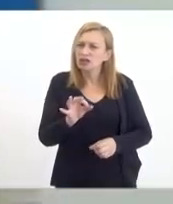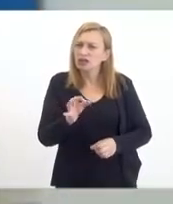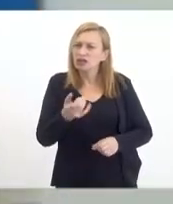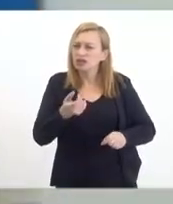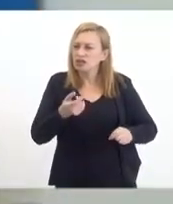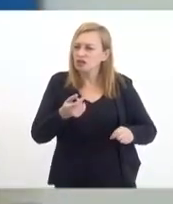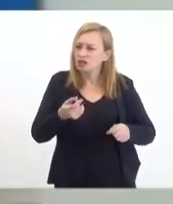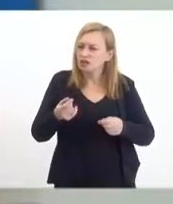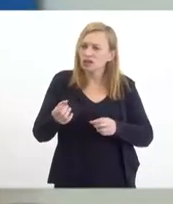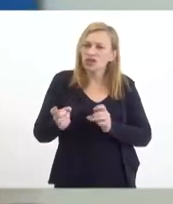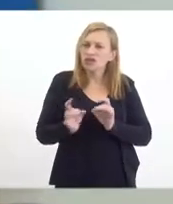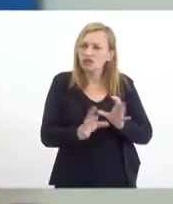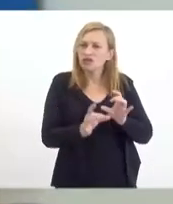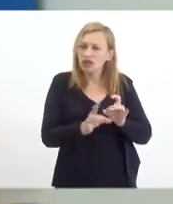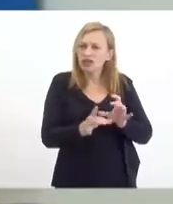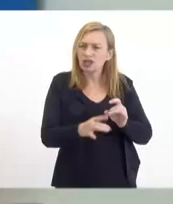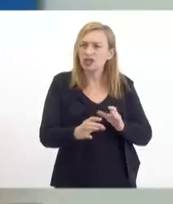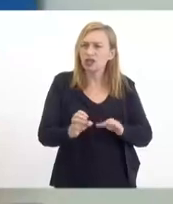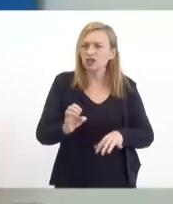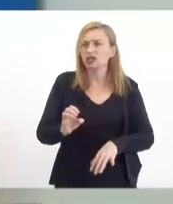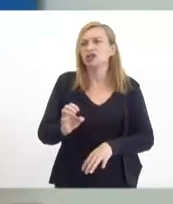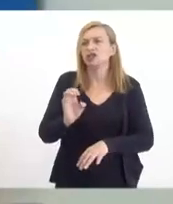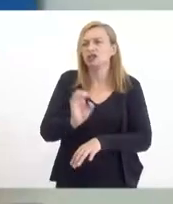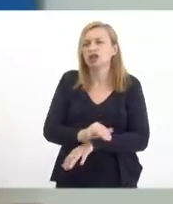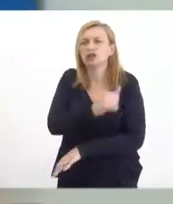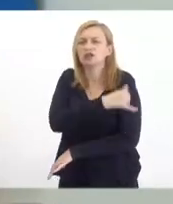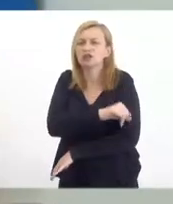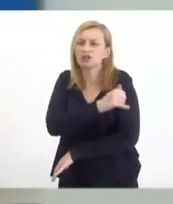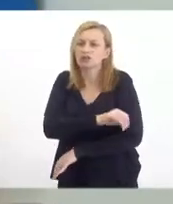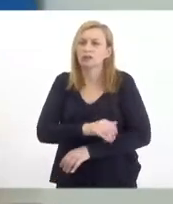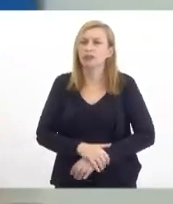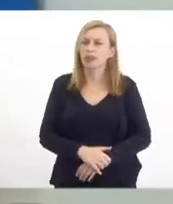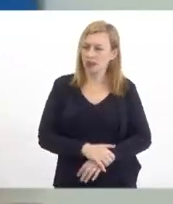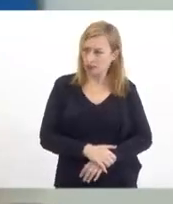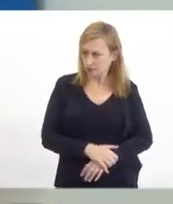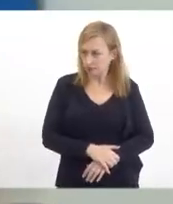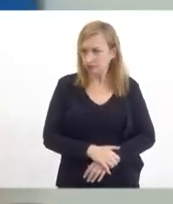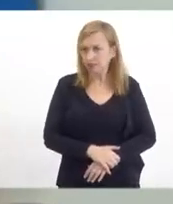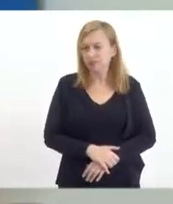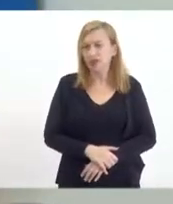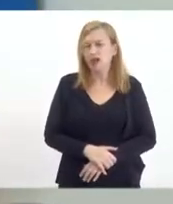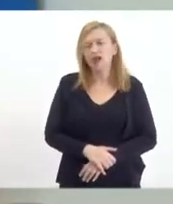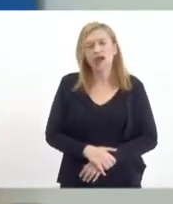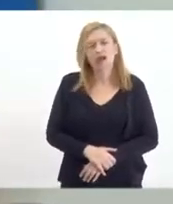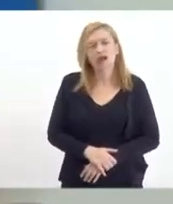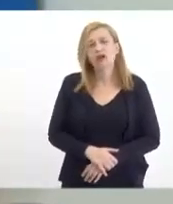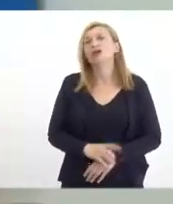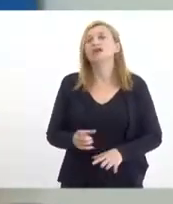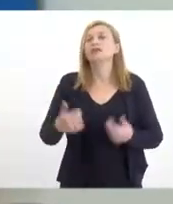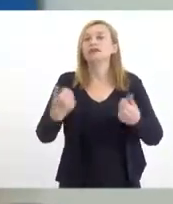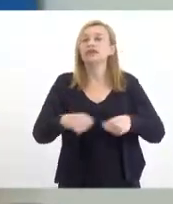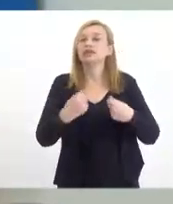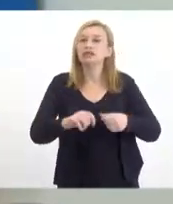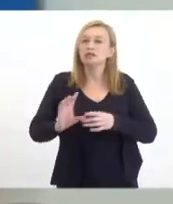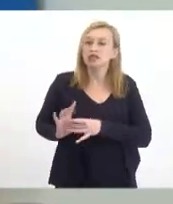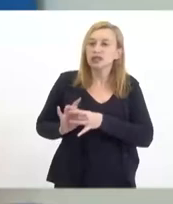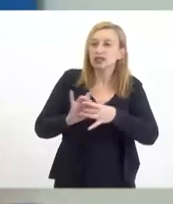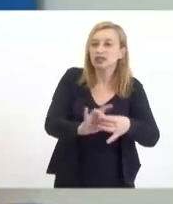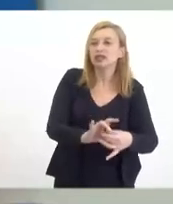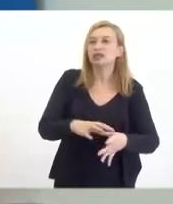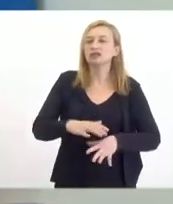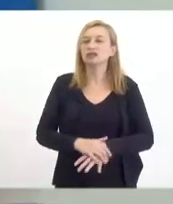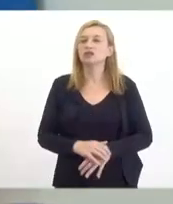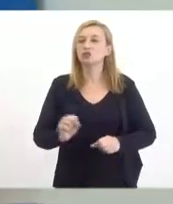Petrobras ainda é a nossa maior operadora no pré-sal. Então, temos que ter esse engajamento do